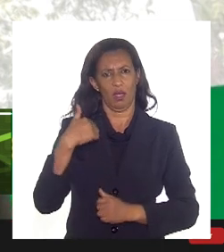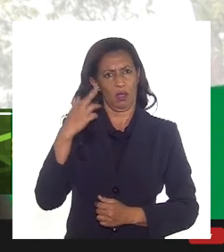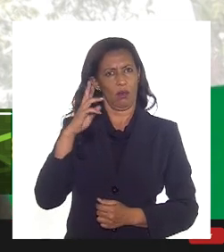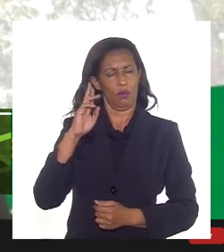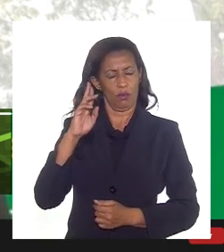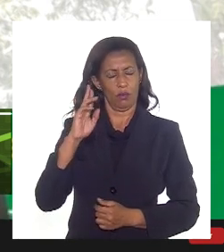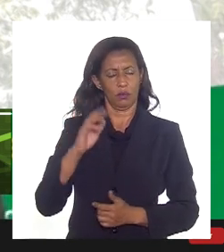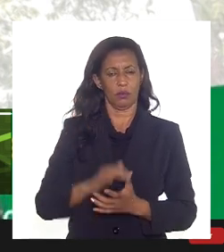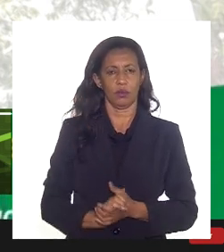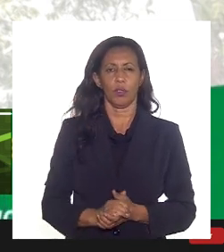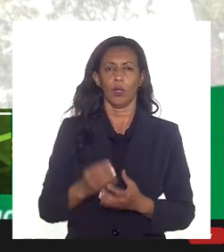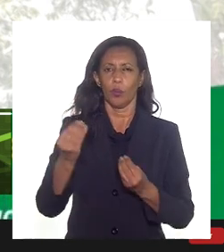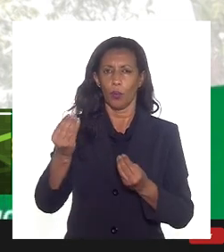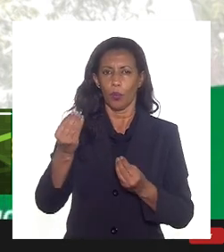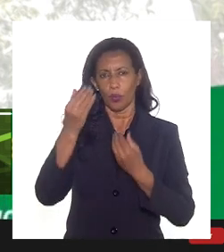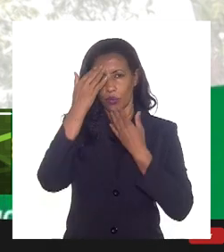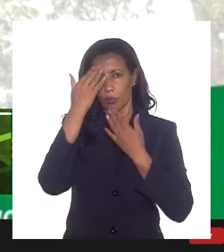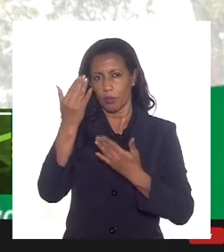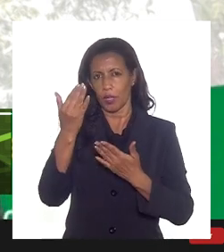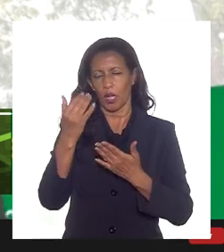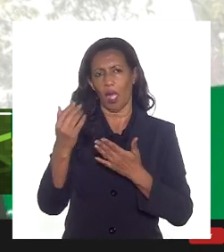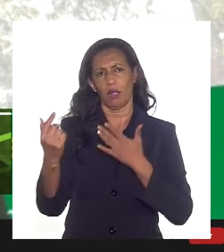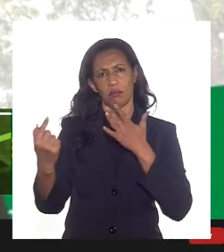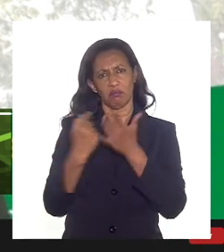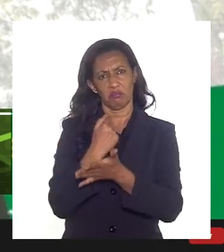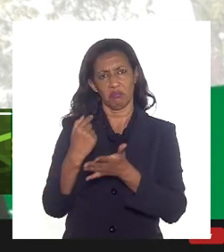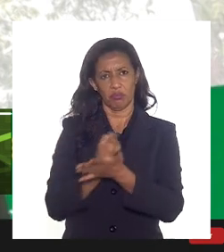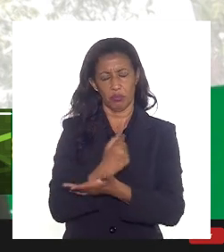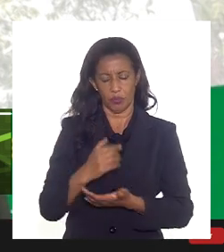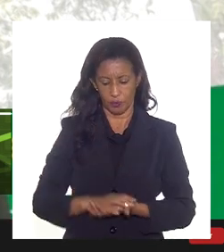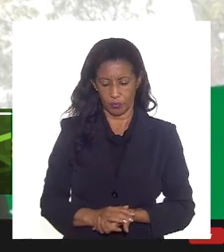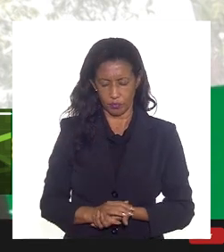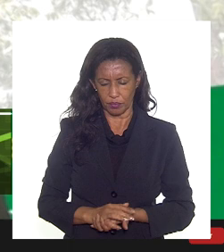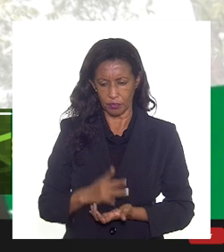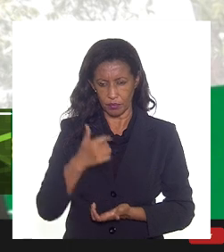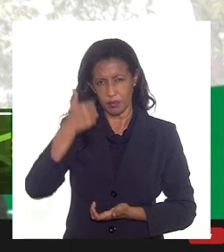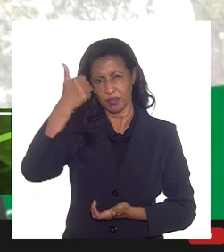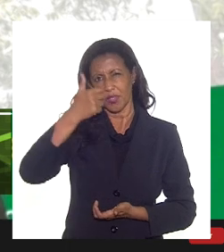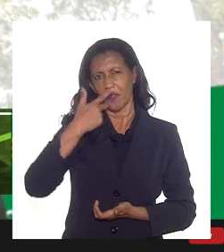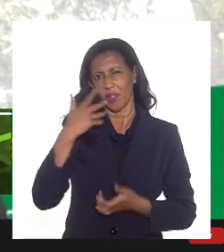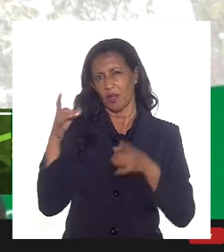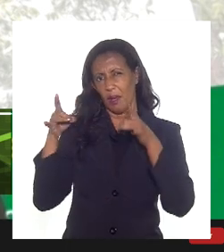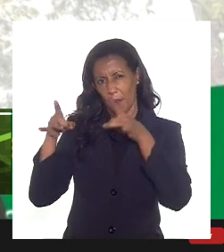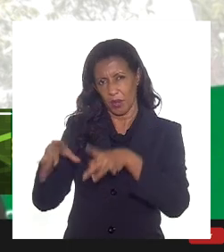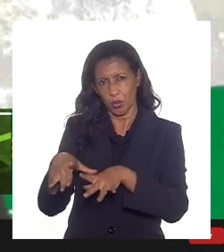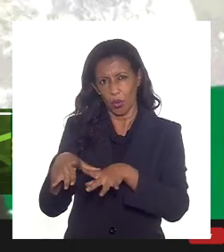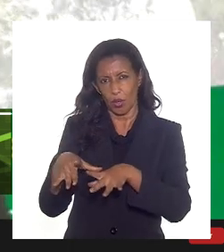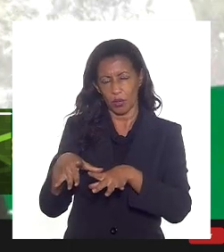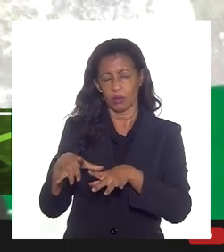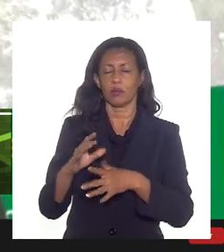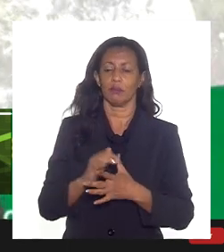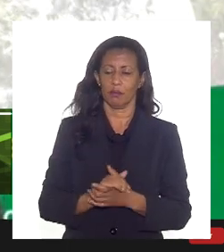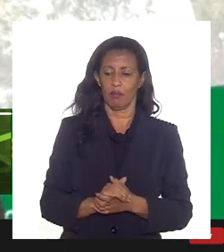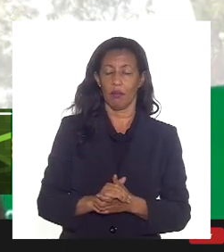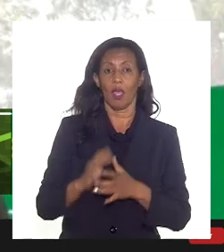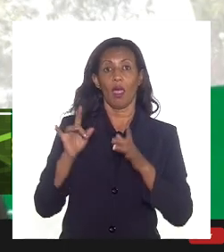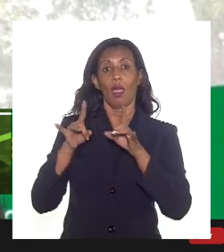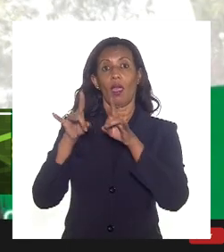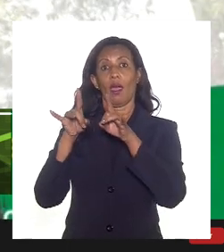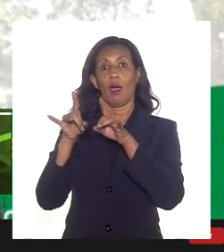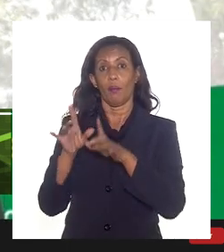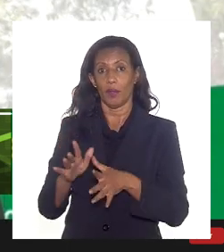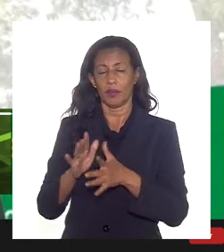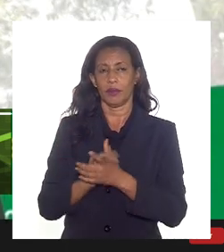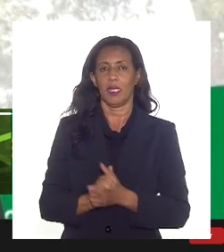e e Fortunato com relação a provisão de abandono se eu entendi bem Alex no caso de um